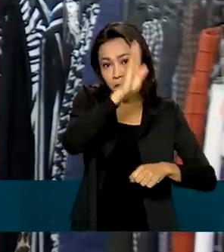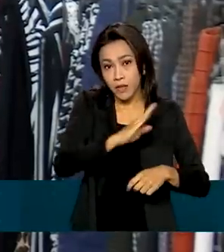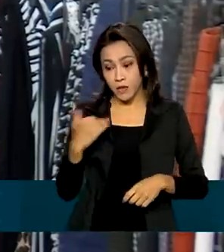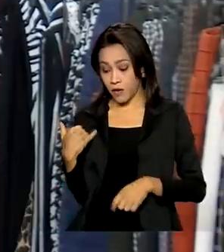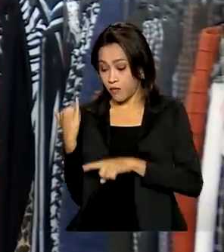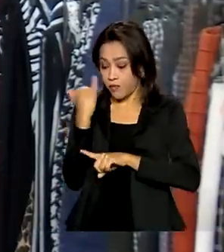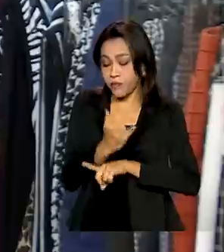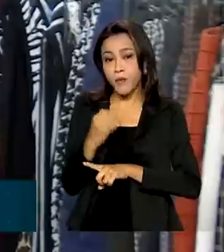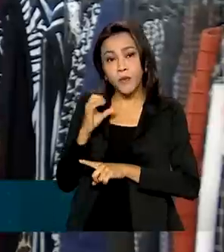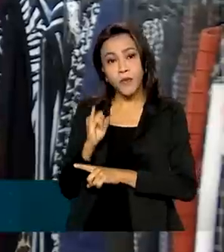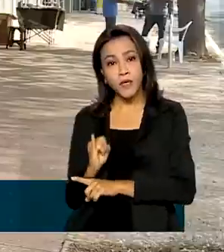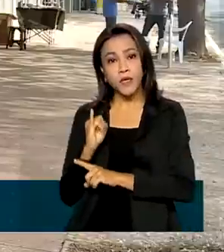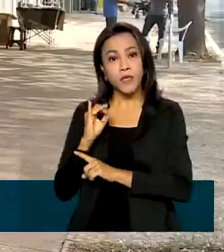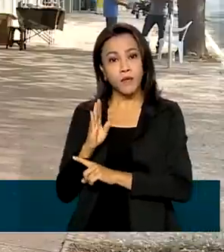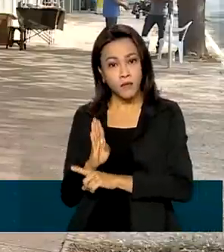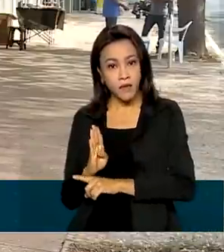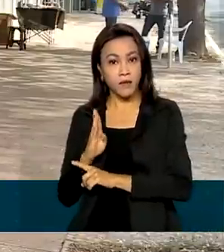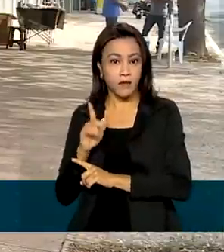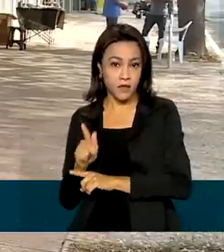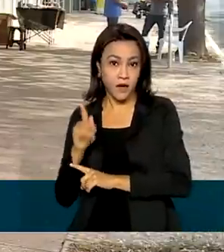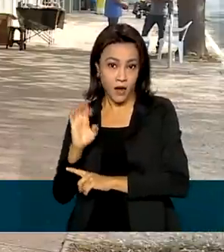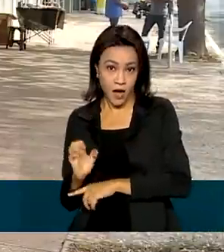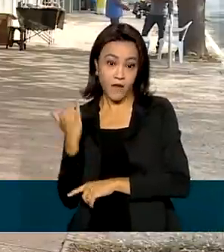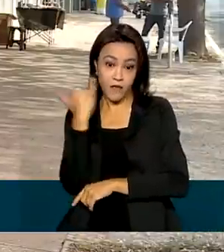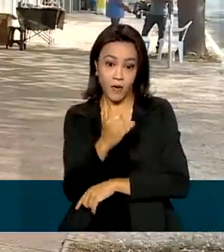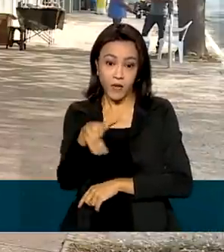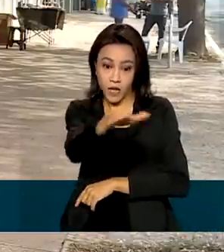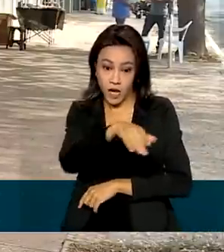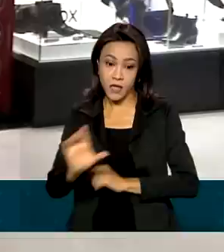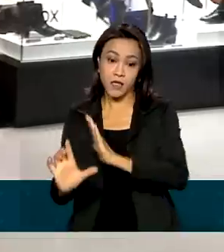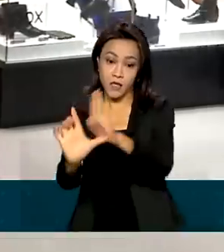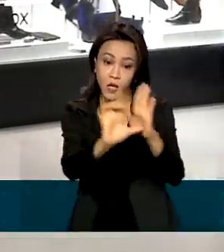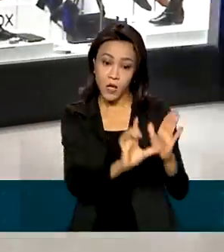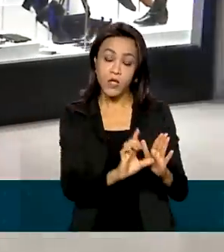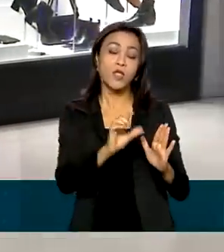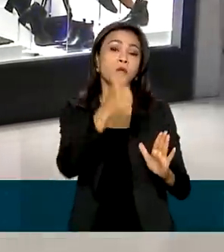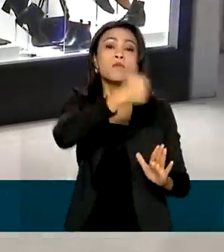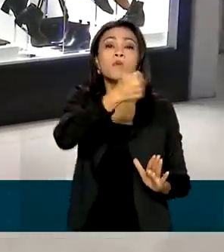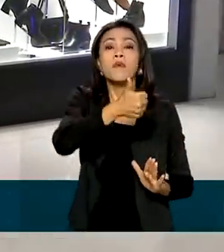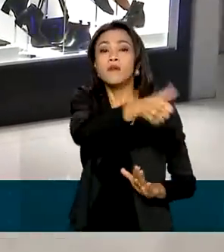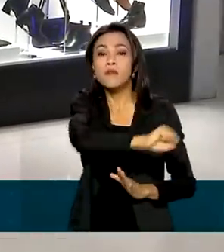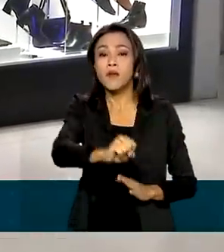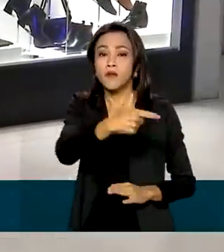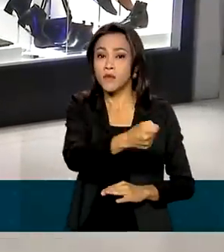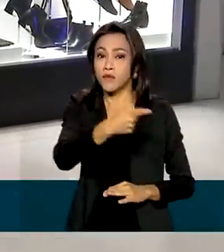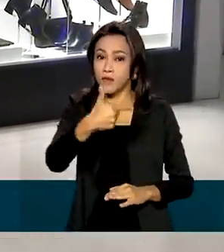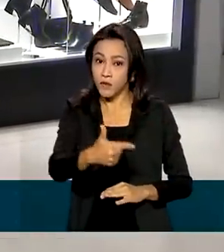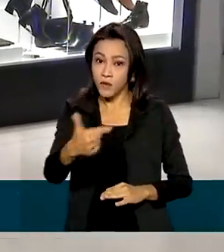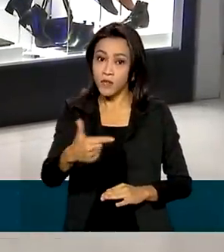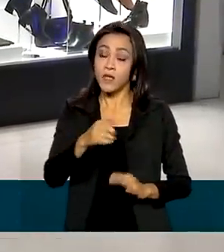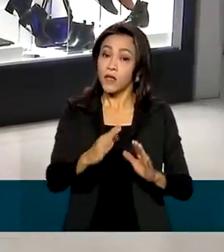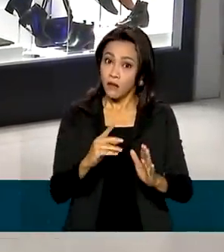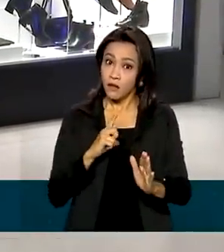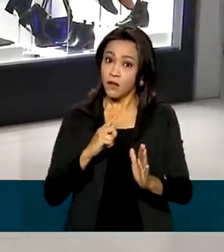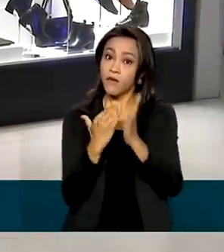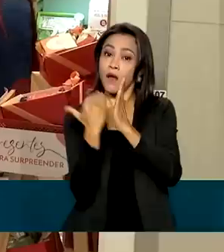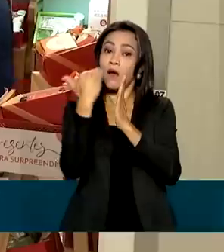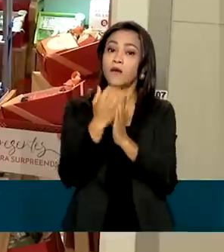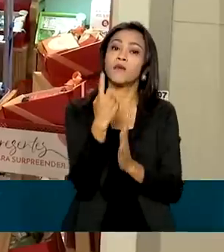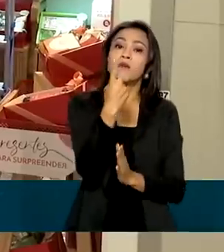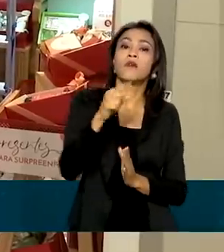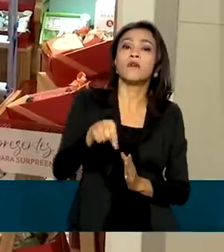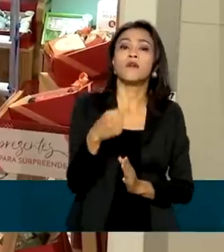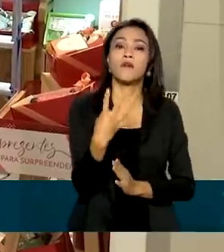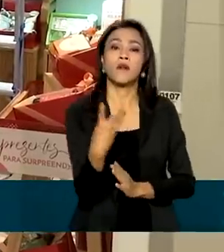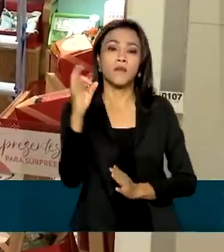vendas no comércio varejista, no primeiro semestre de 2022, registraram alta de 1,4% em